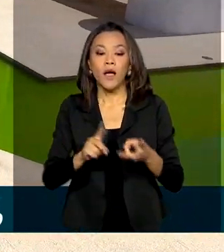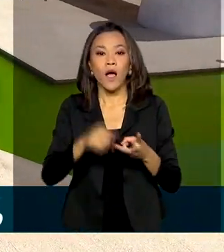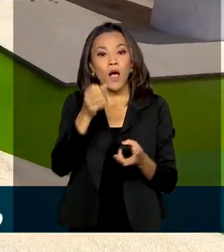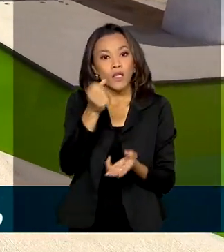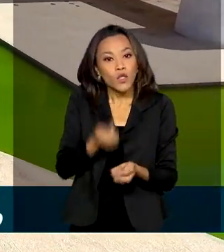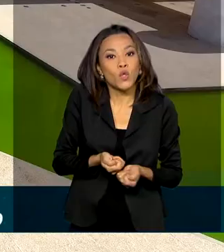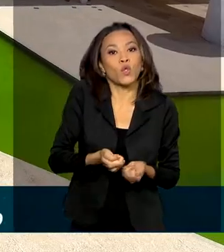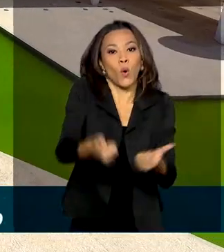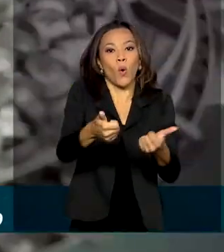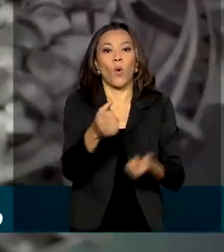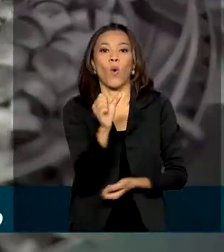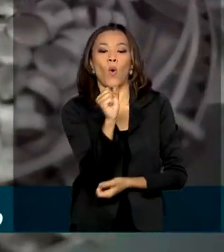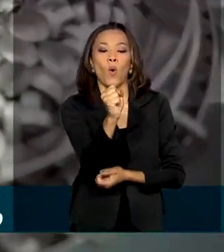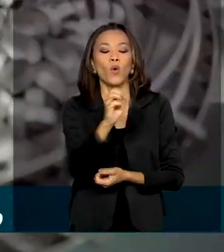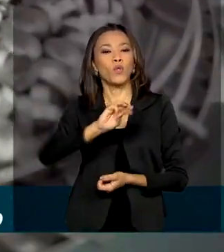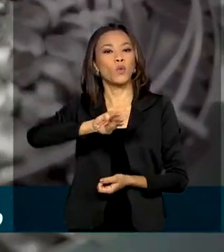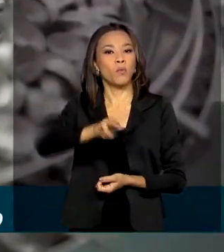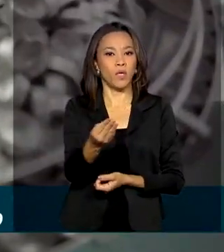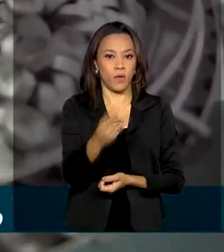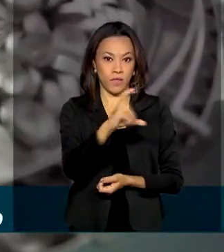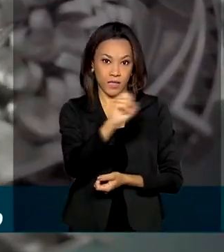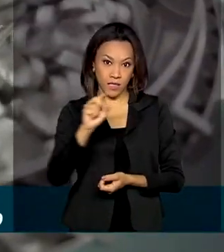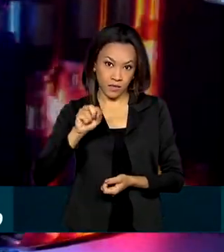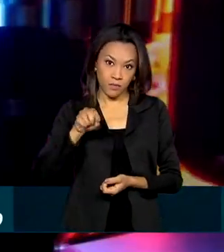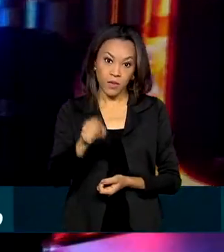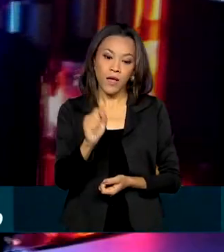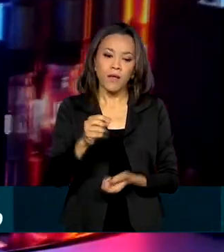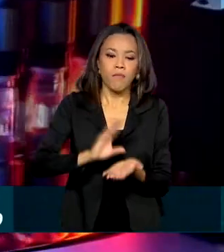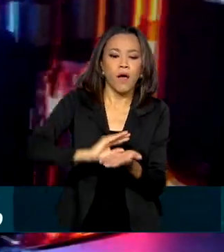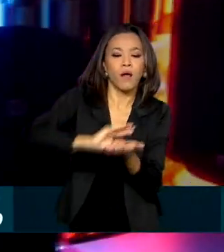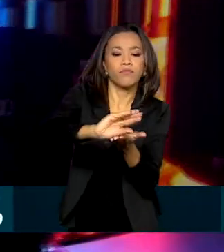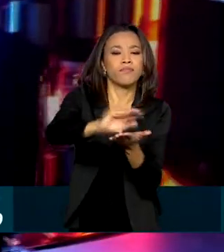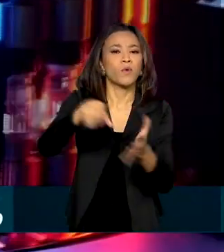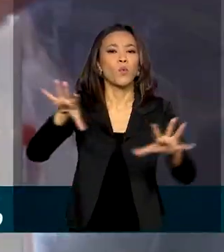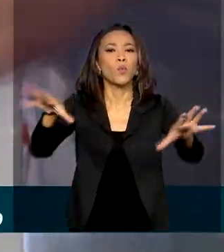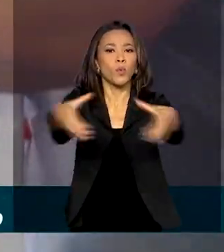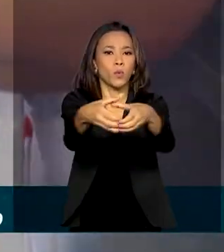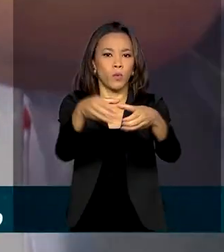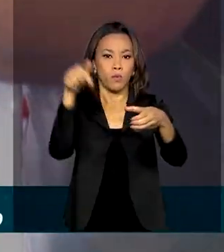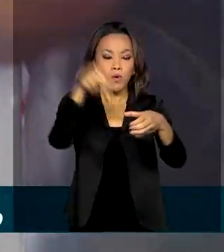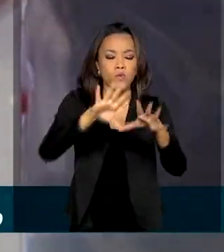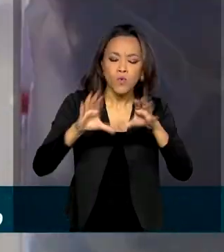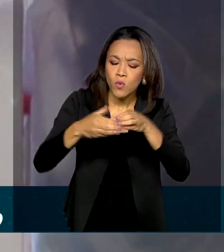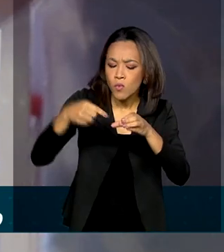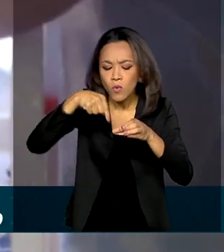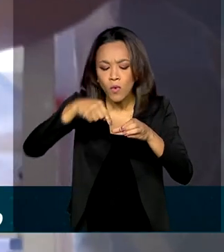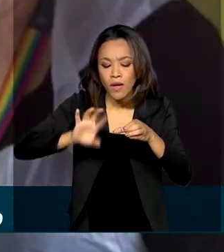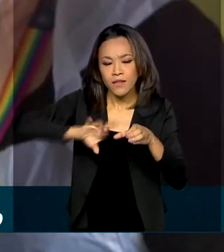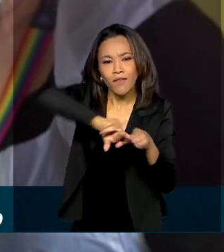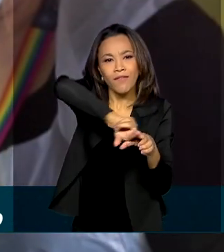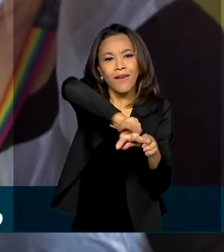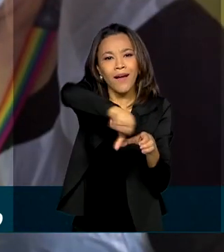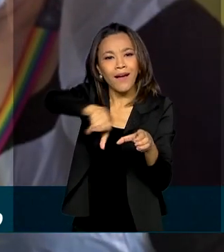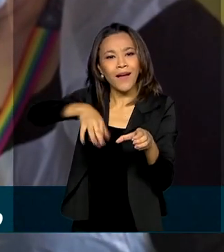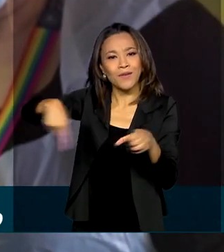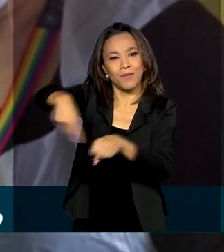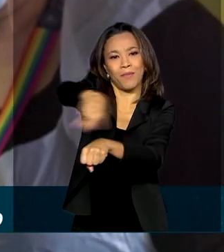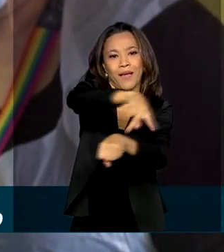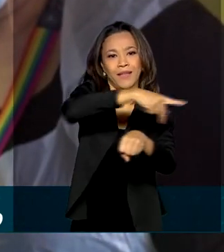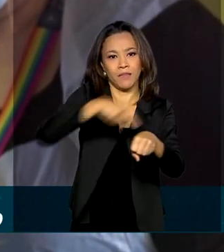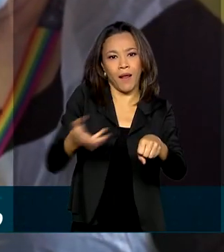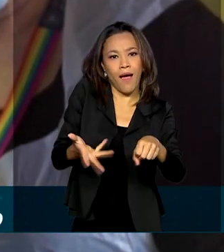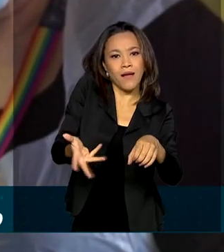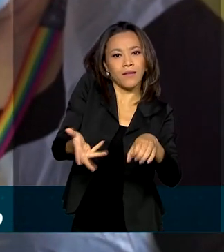,5 milhões para a Aliança Global para Vacinas e Imunização. O grupo é um consórcio de diversos países para